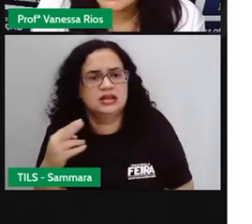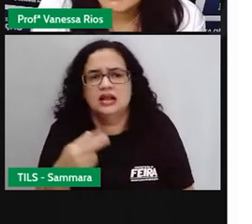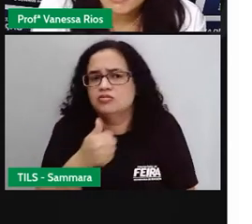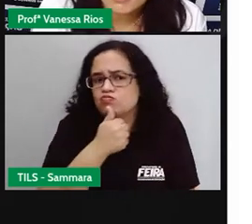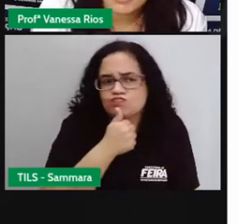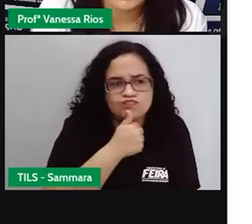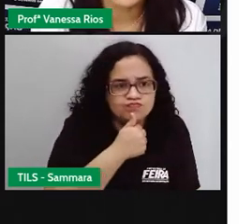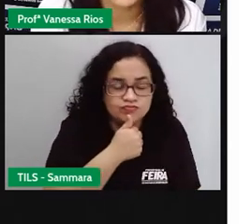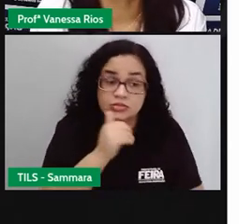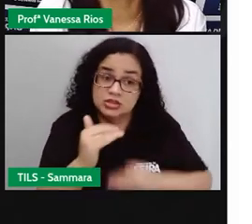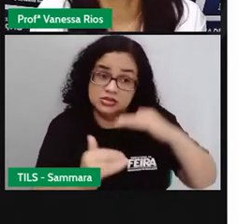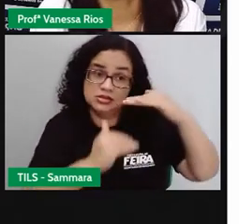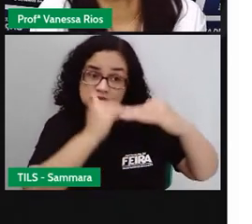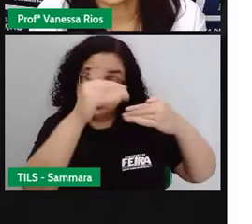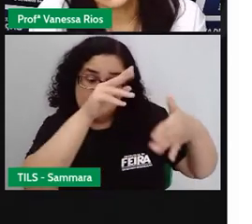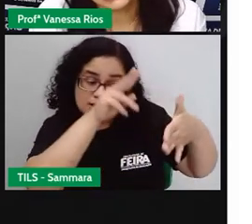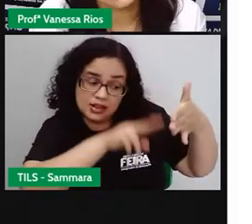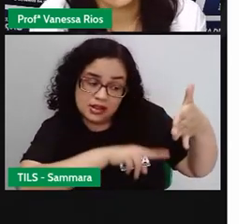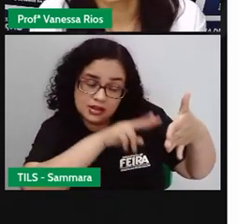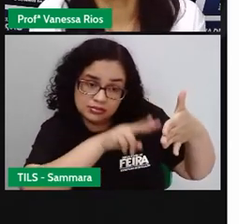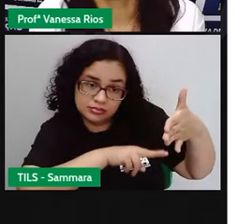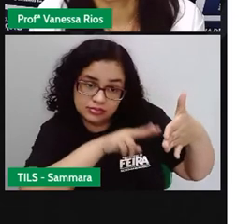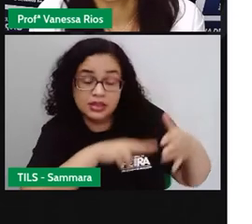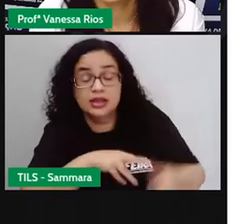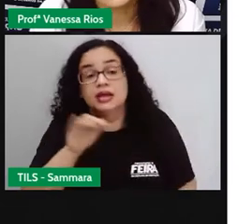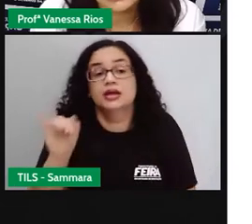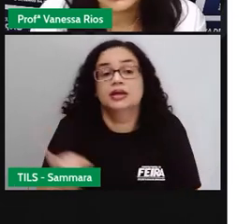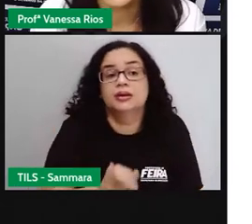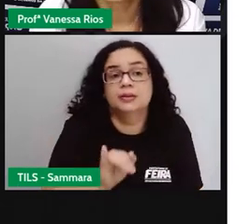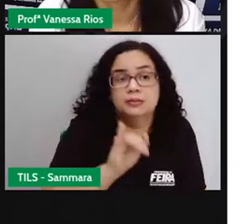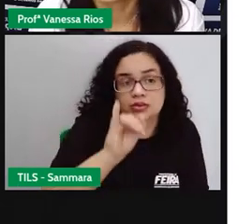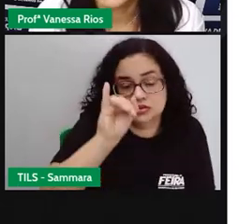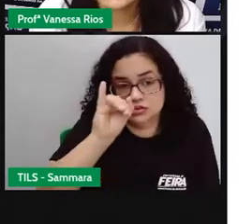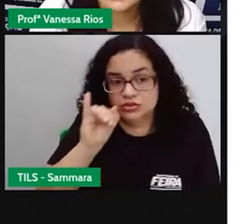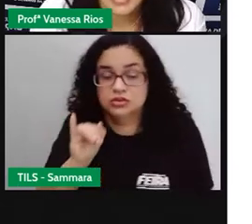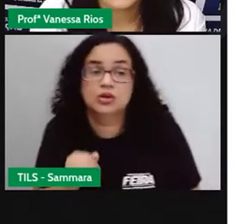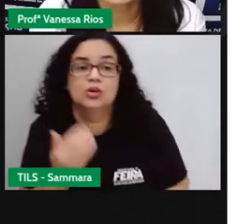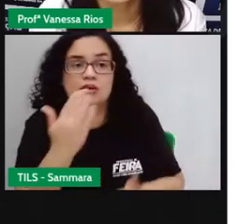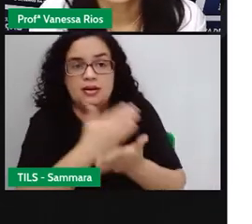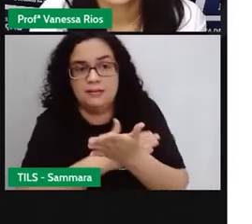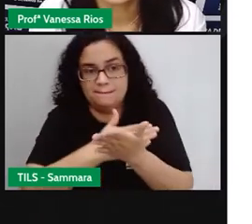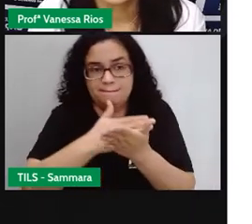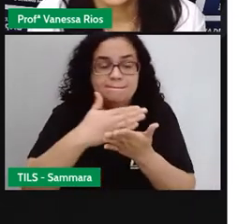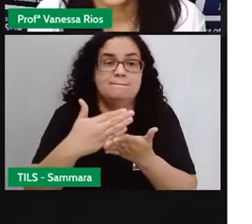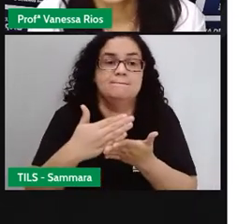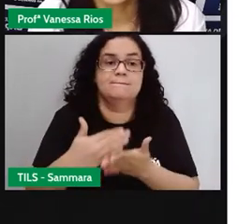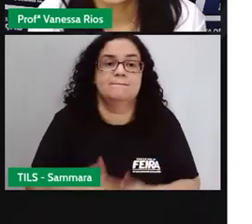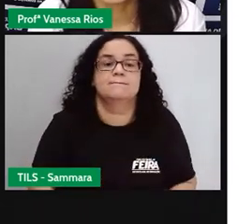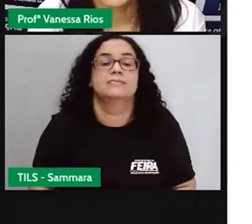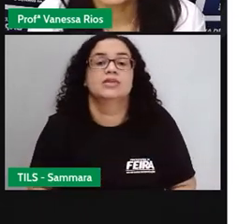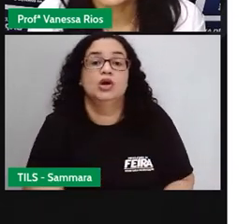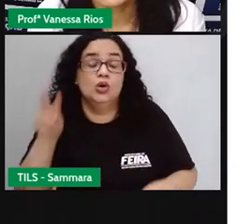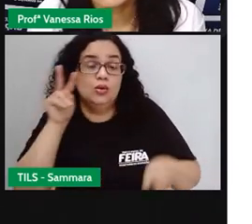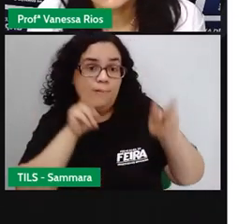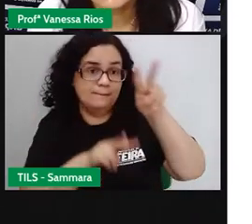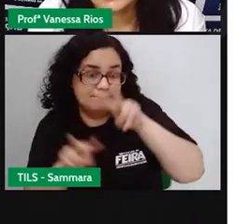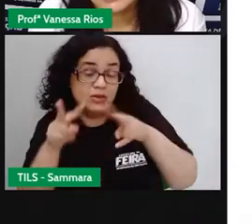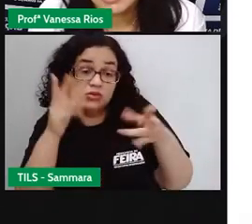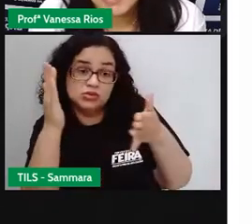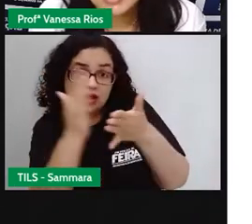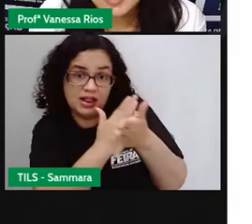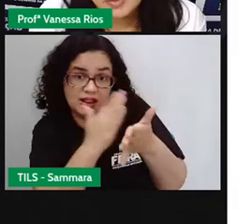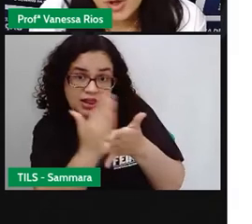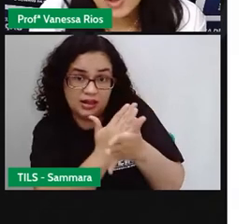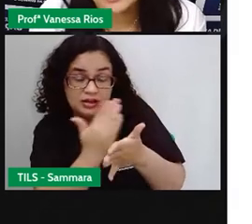desenvolveu o hábito de ler, é muito importante começar, não é? Observando aí os livros que